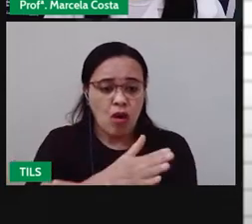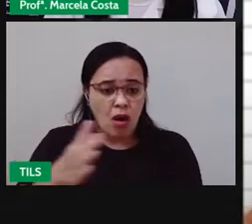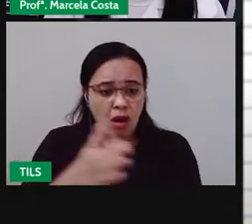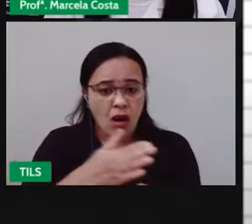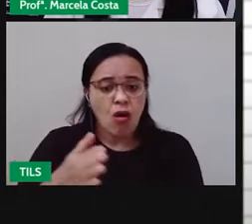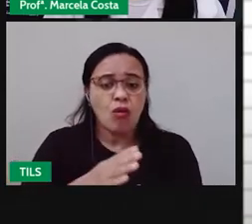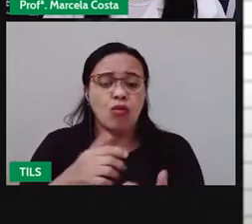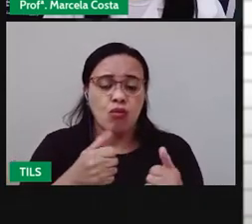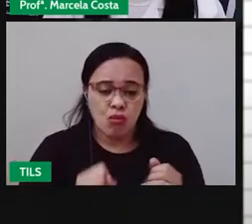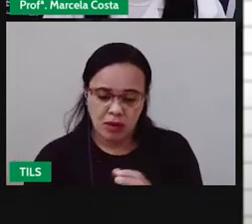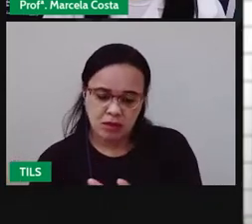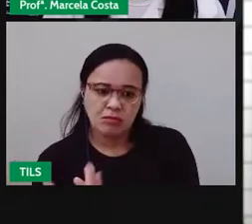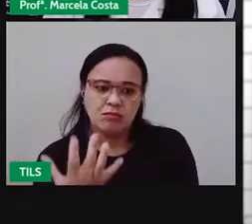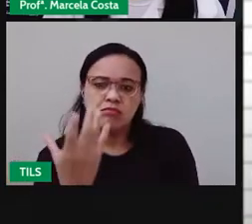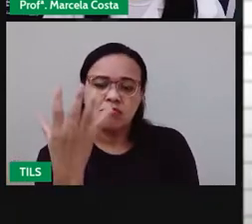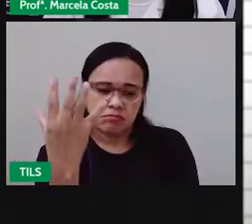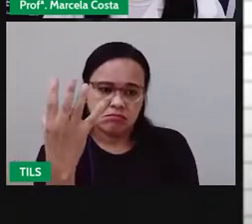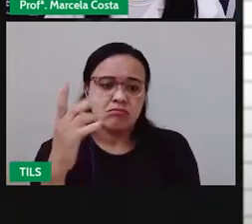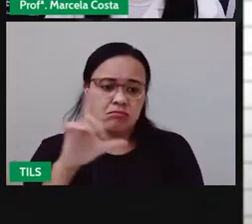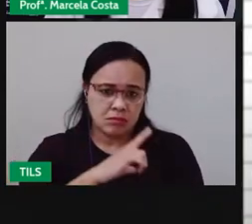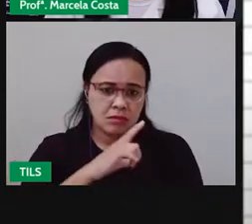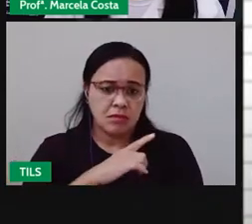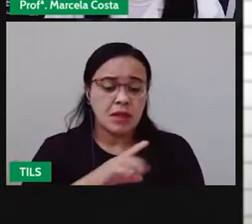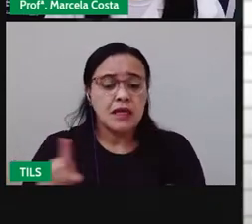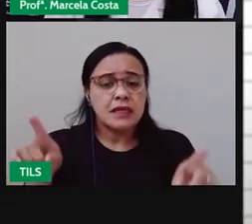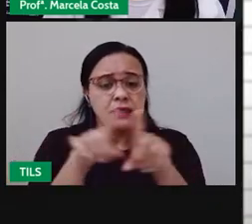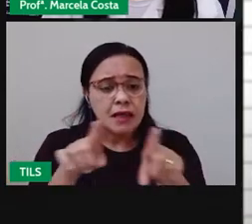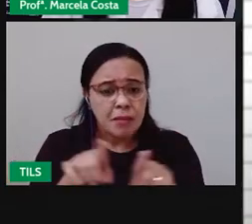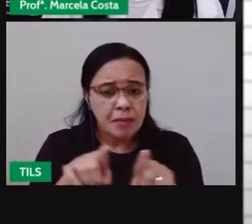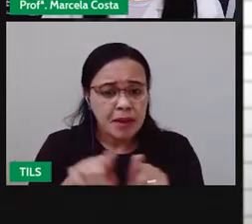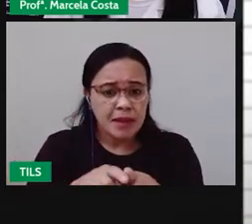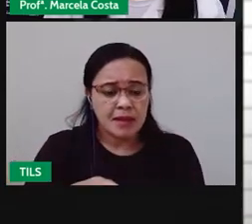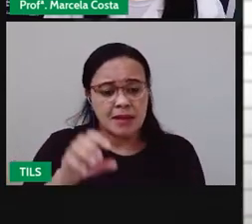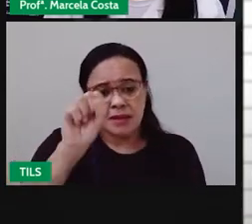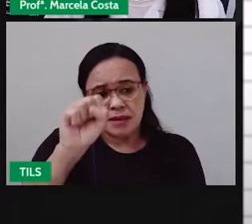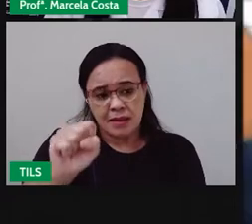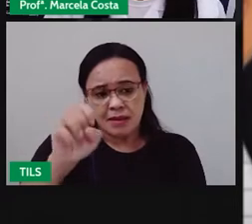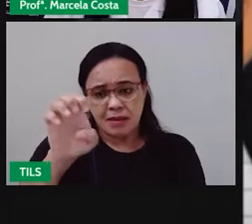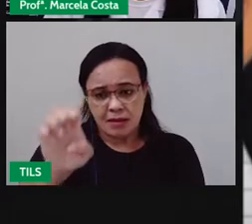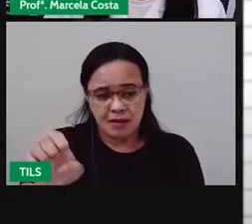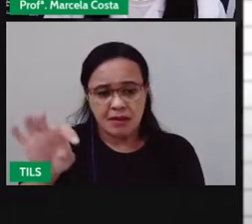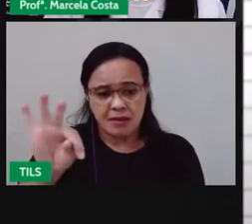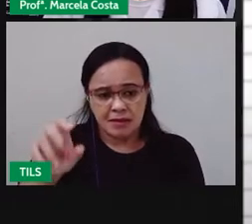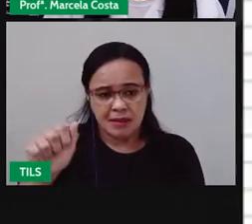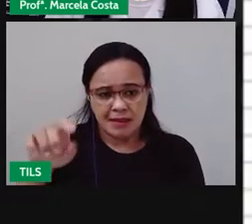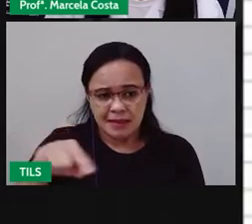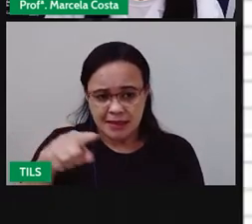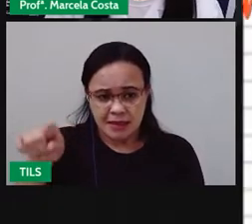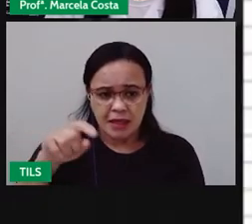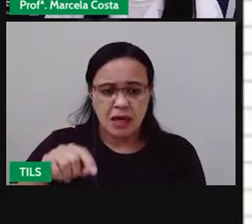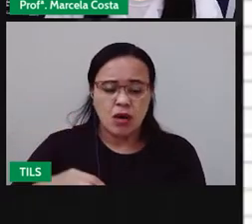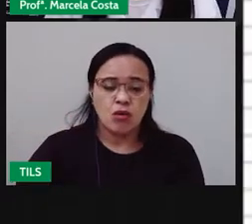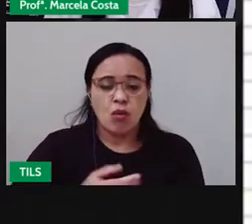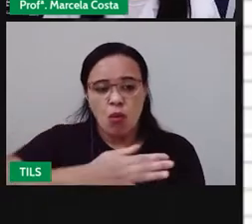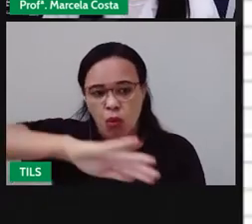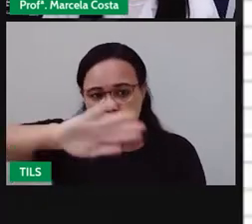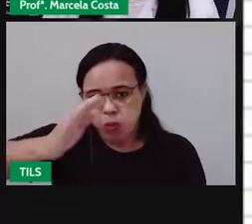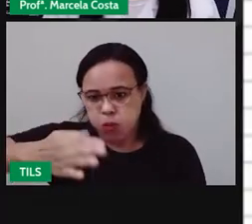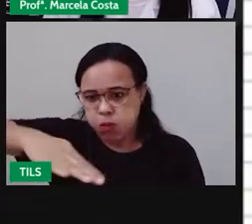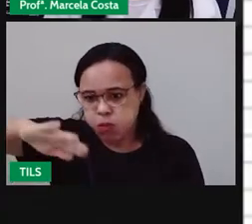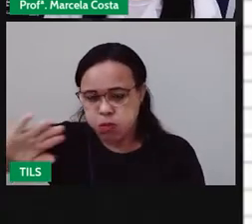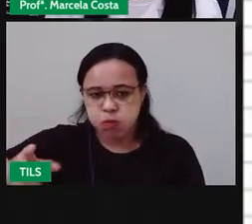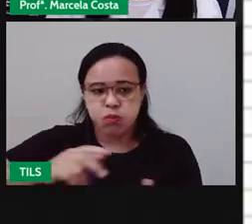encontramos o sertão, uma área constituída por relevos variados, com a presença da depressão sertaneja,